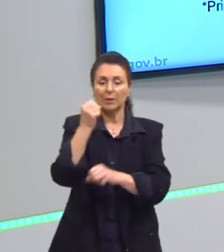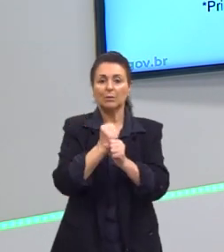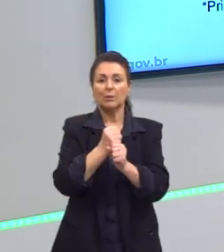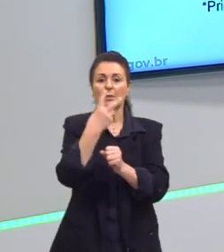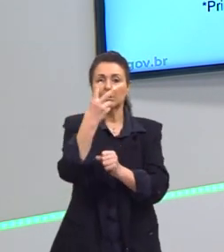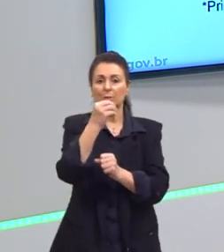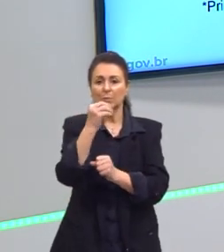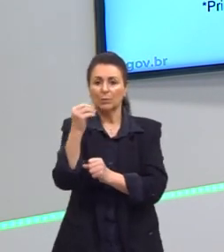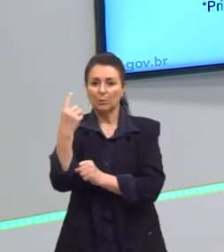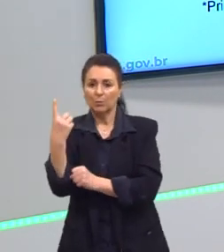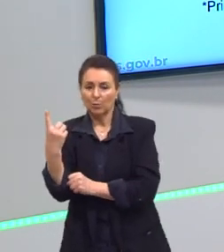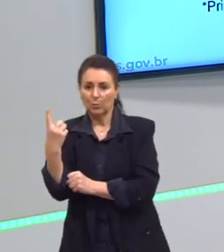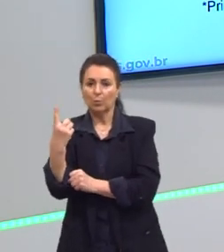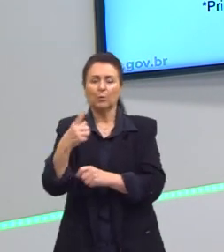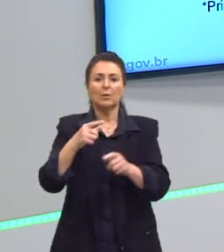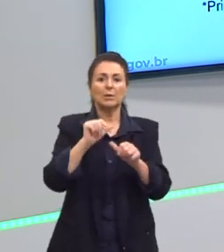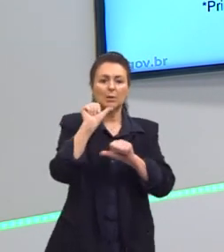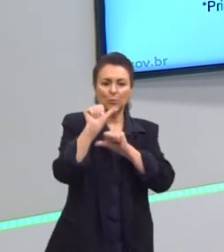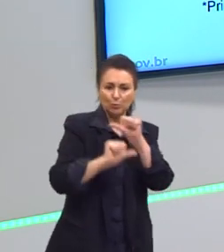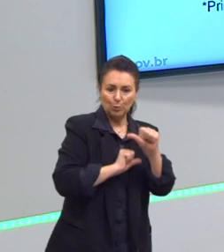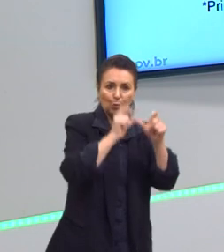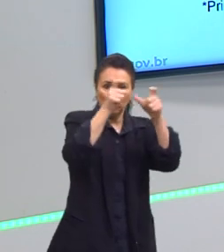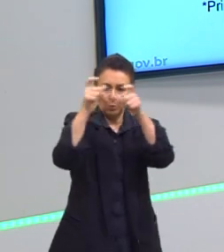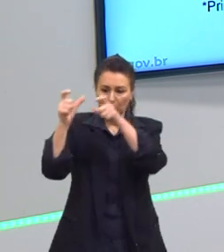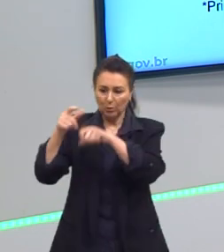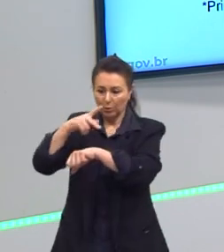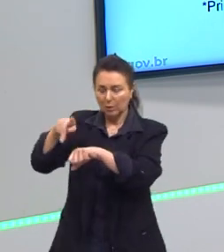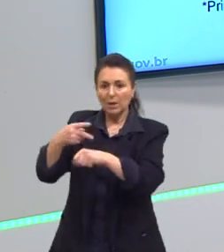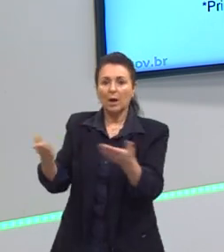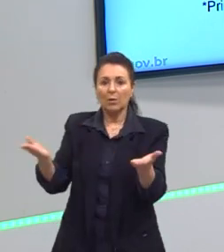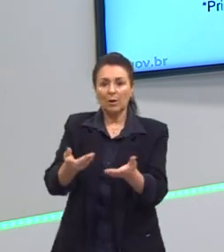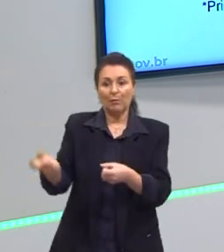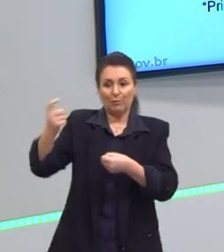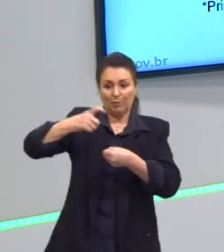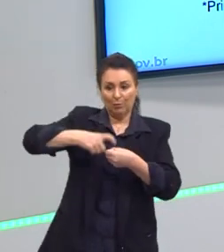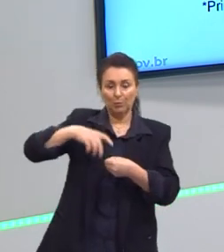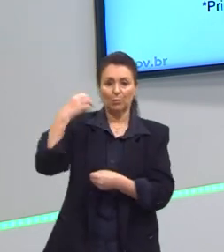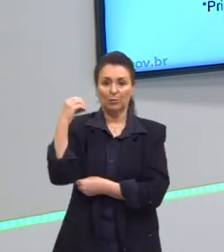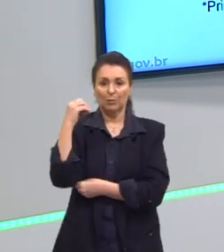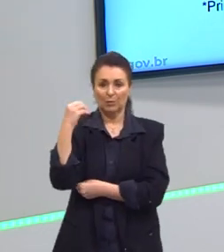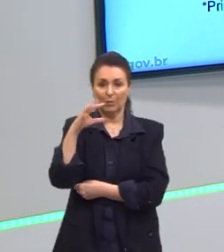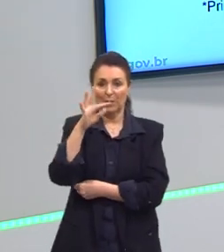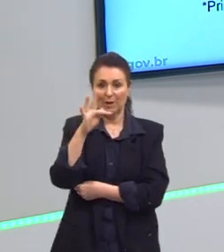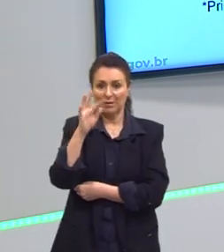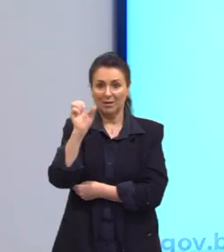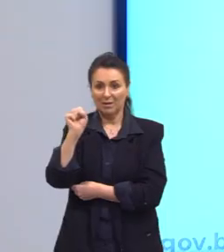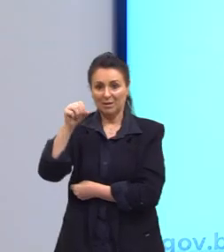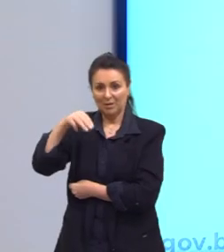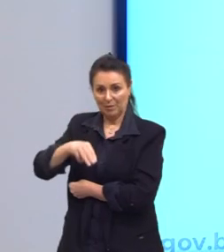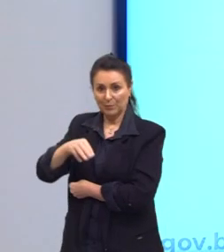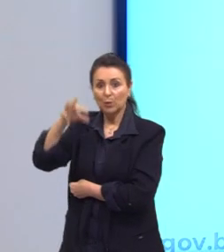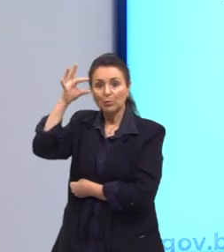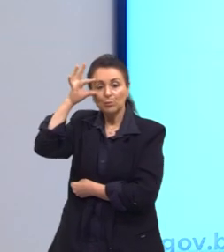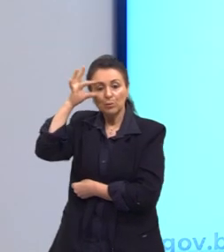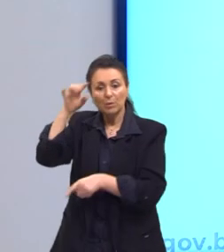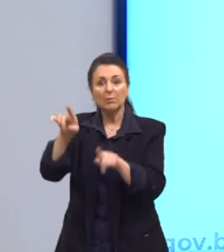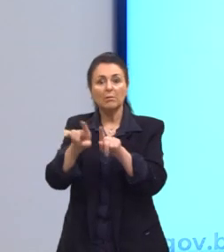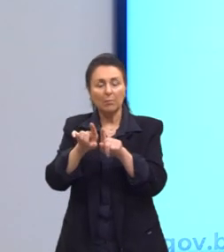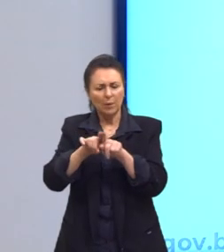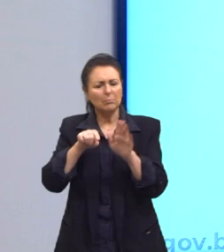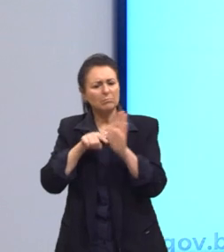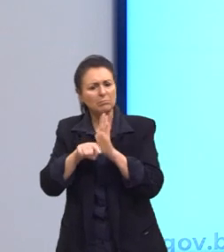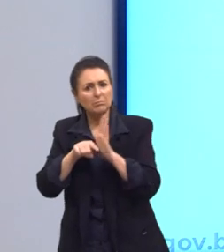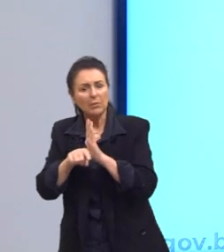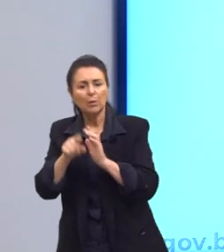deslocou a outros países, Índia, etc. e agora voltou a Porto Alegre. E é isso que o Milton Santos também questiona. Uma